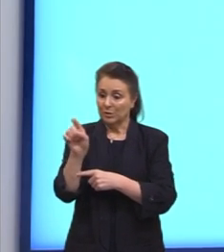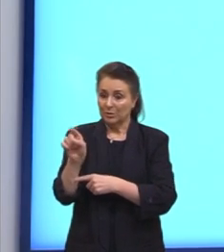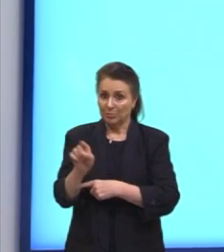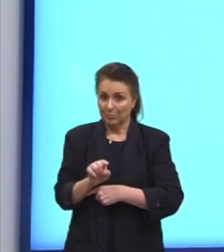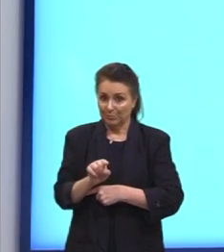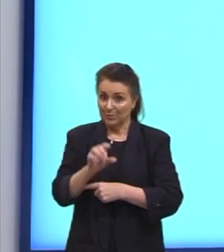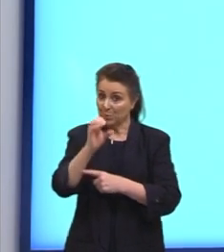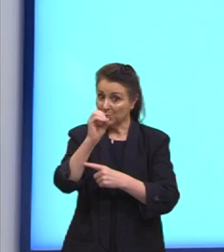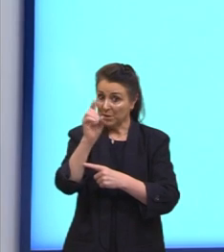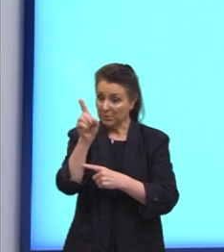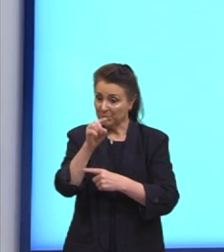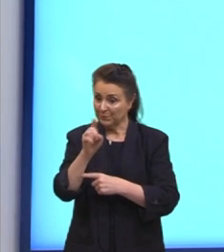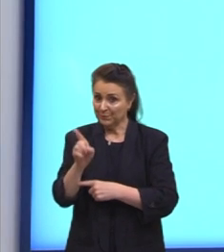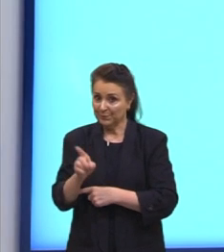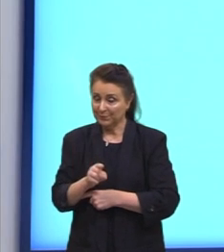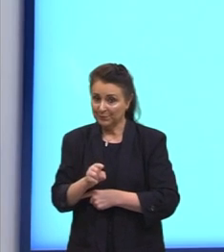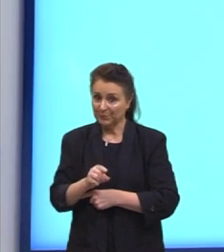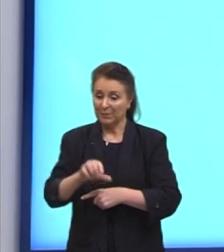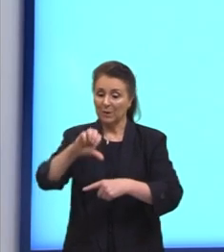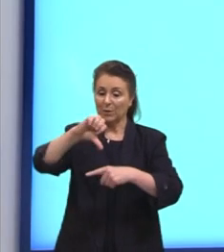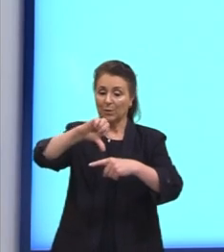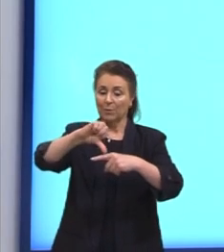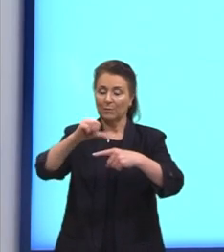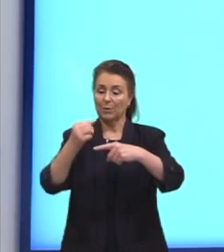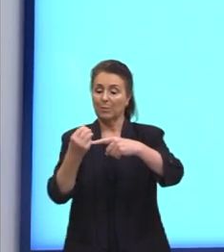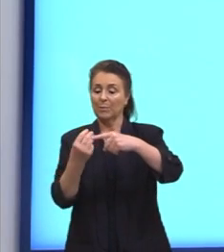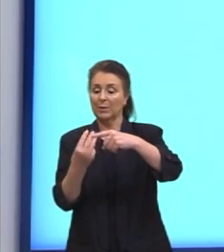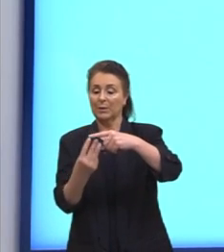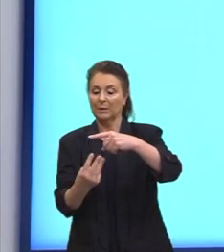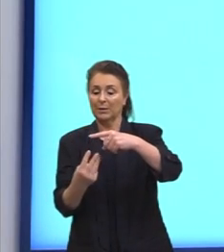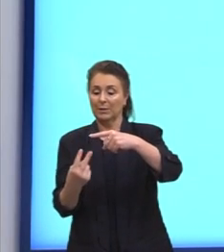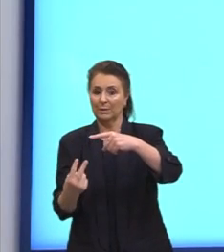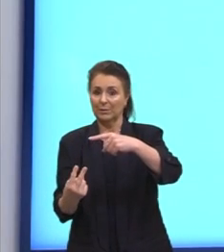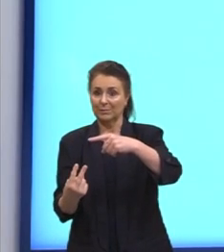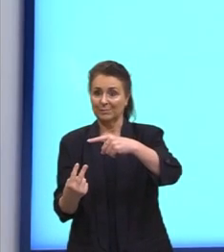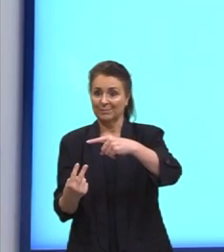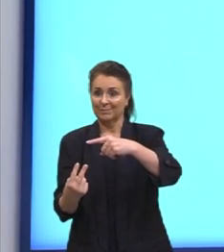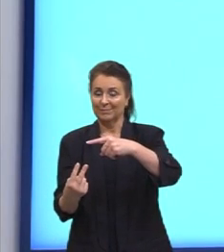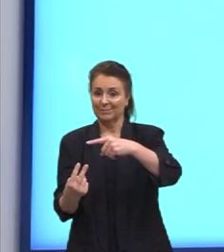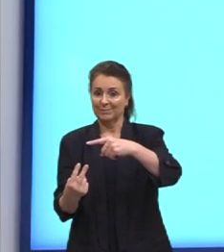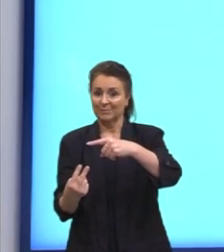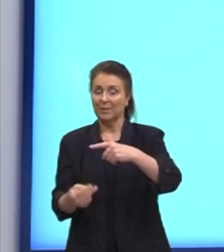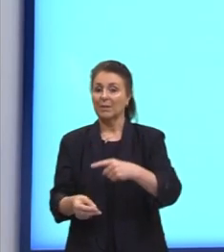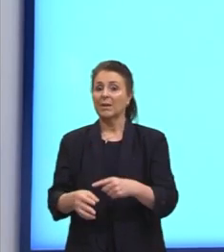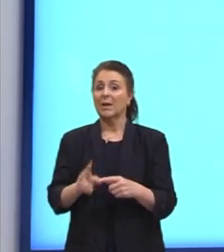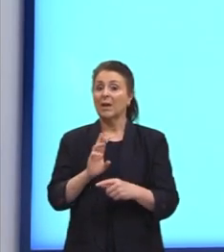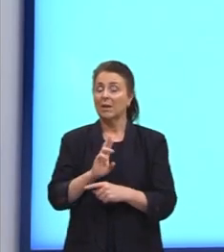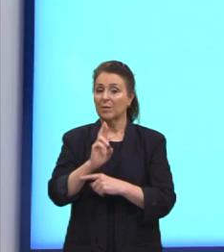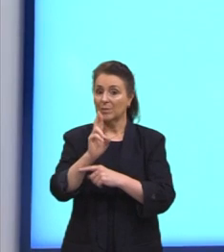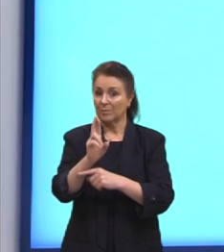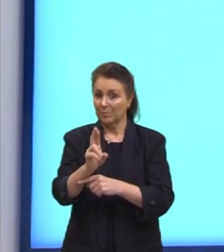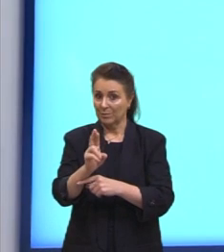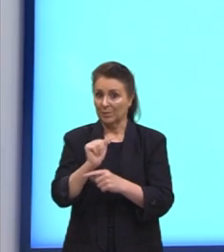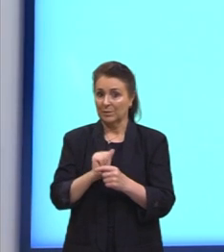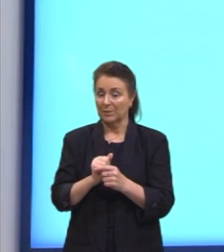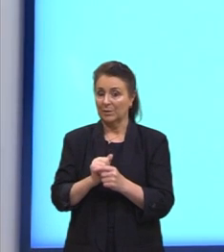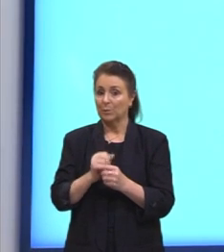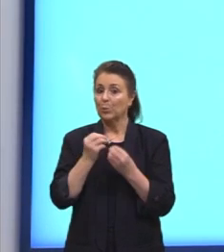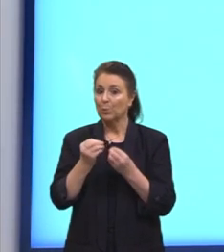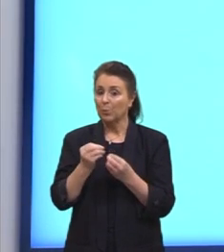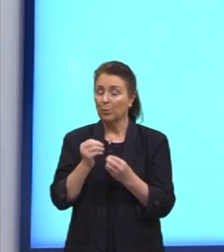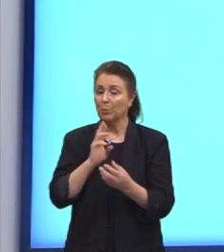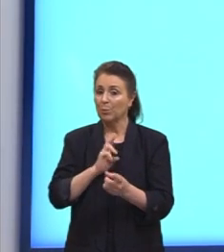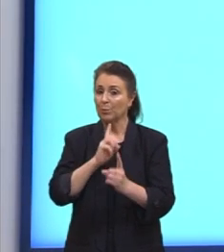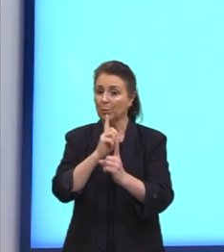nós teríamos 9 para 32. Aí, gente, o resultado nós podemos chegar em